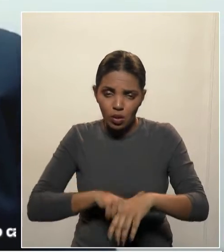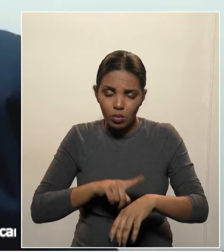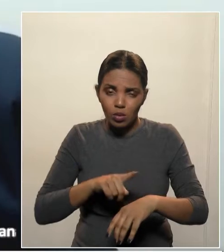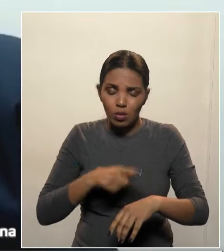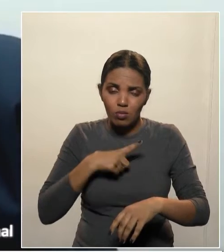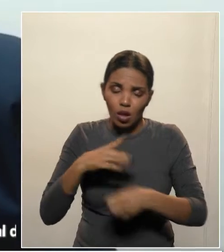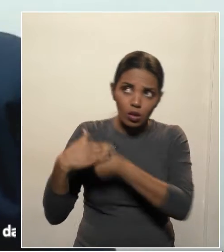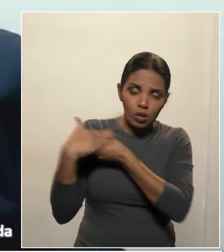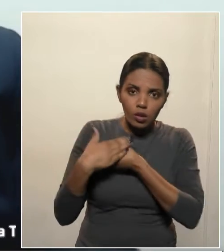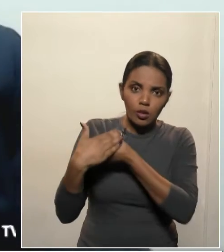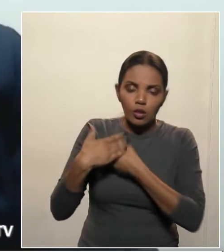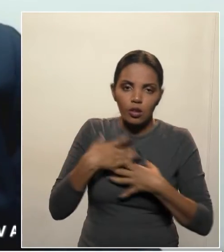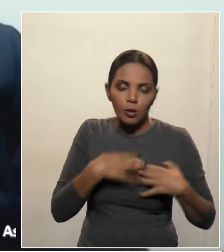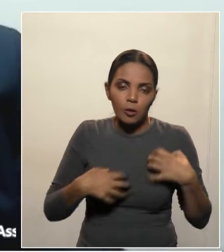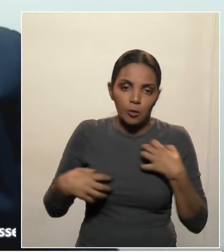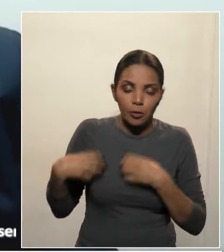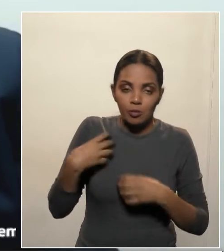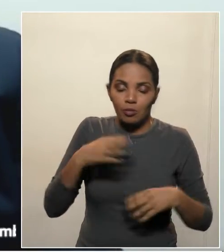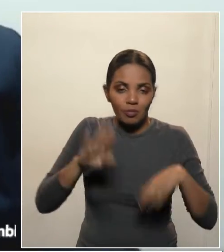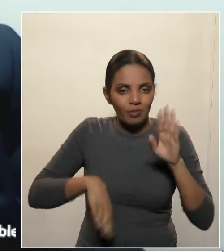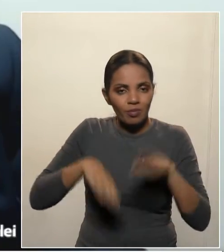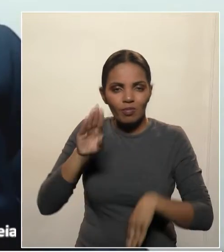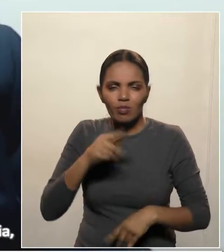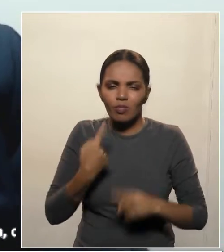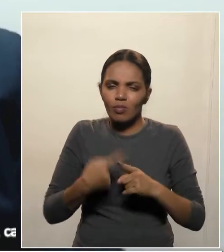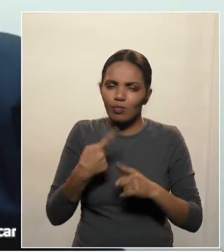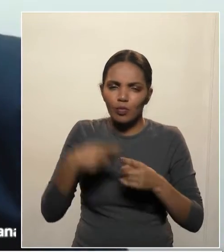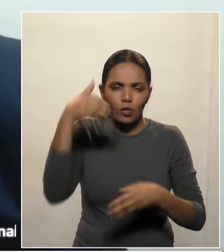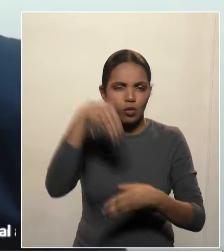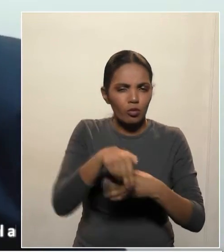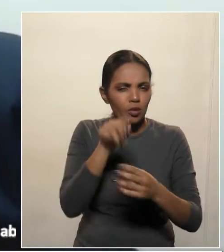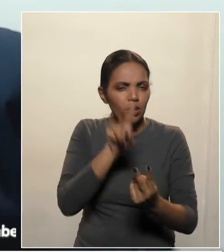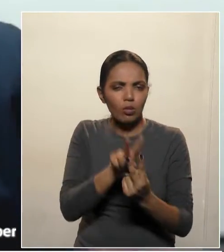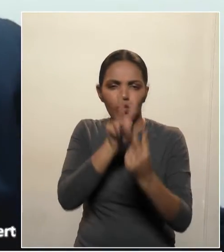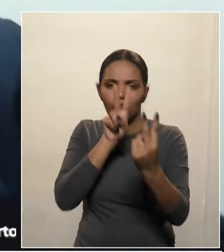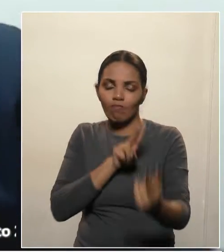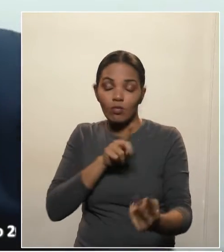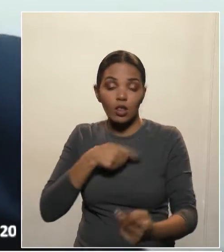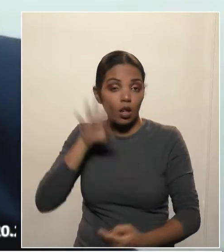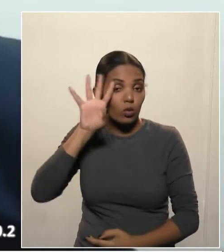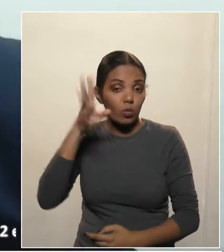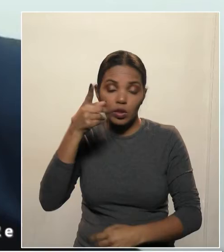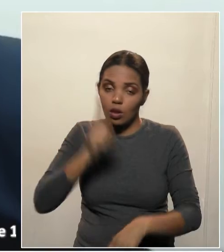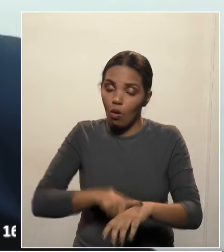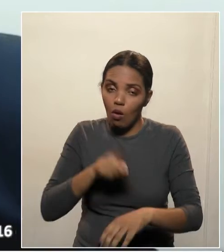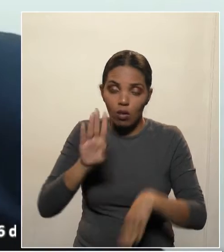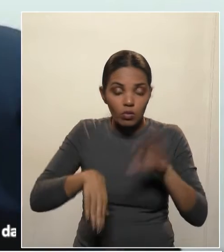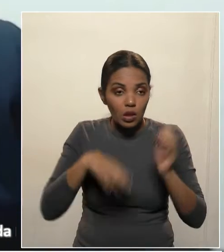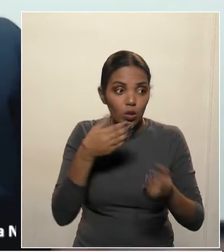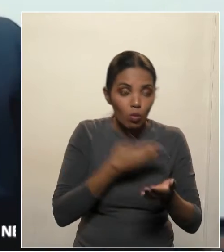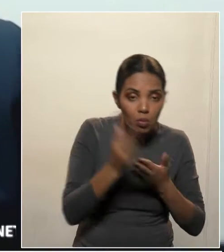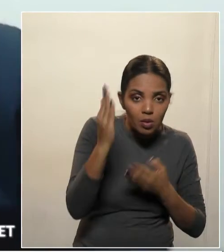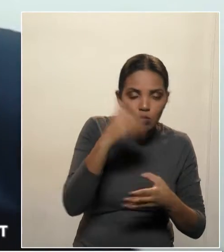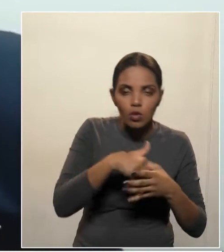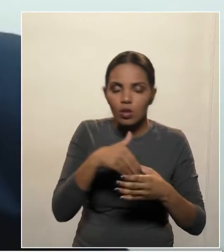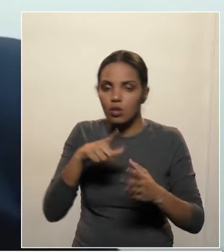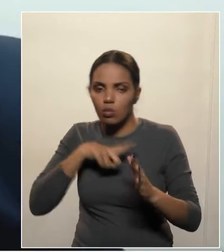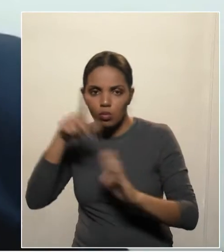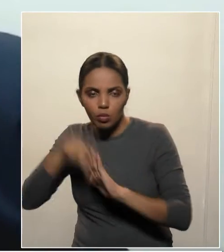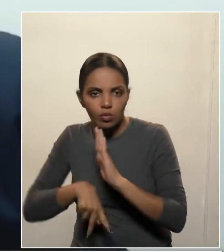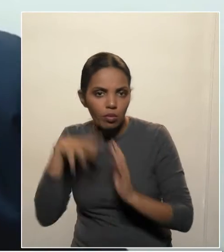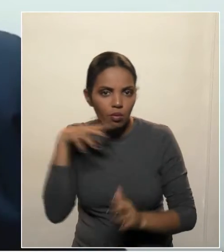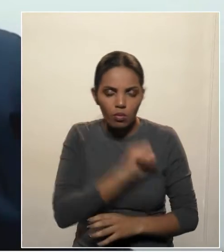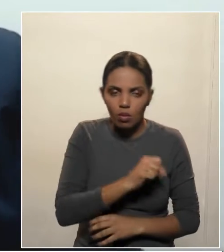pressionado talvez pela questão da votação remota tem que decidir na hora, emenda entrando, votação entrando, é projeto